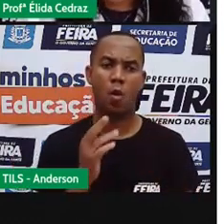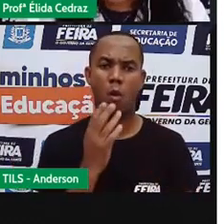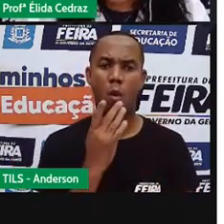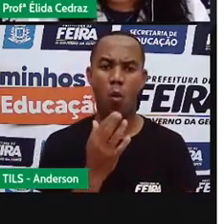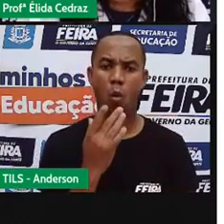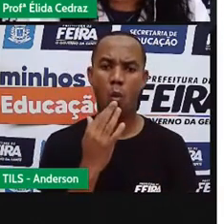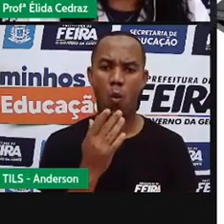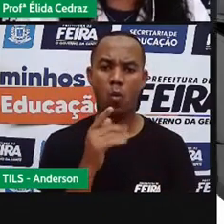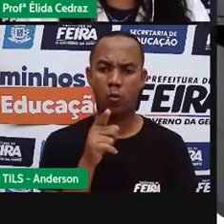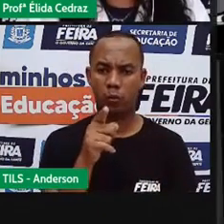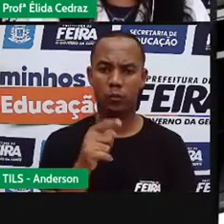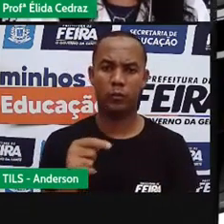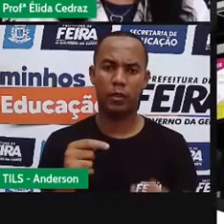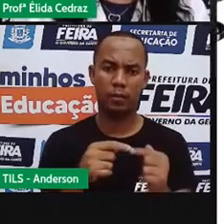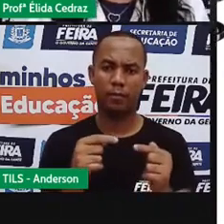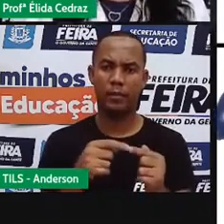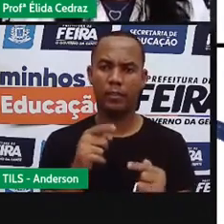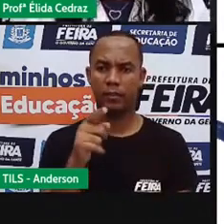âmbar.